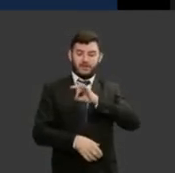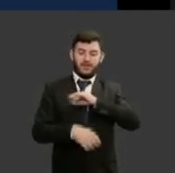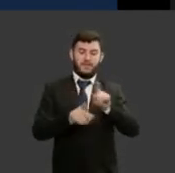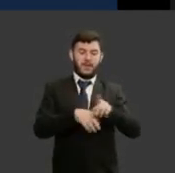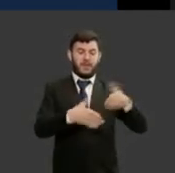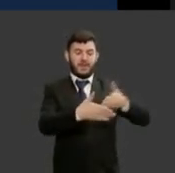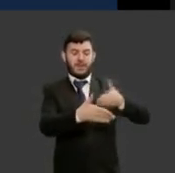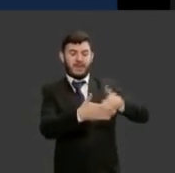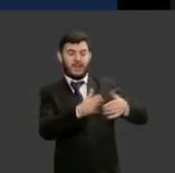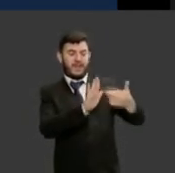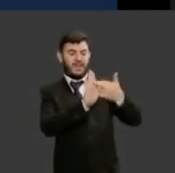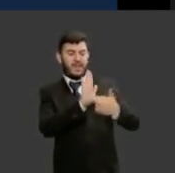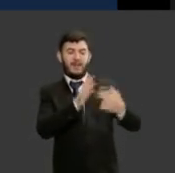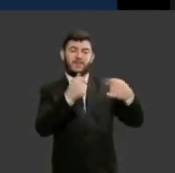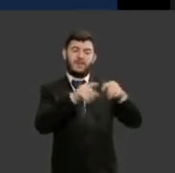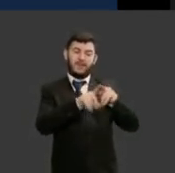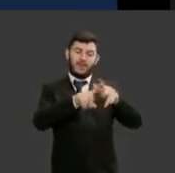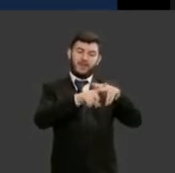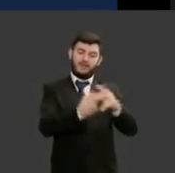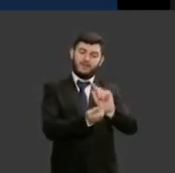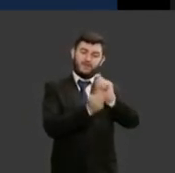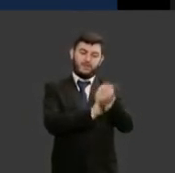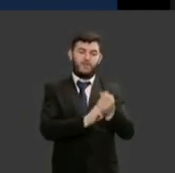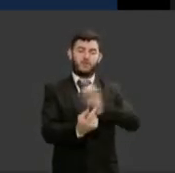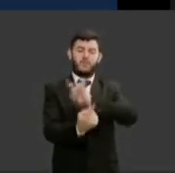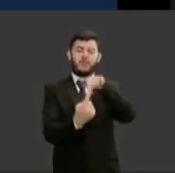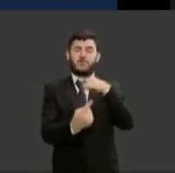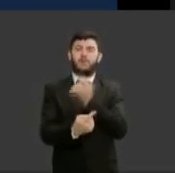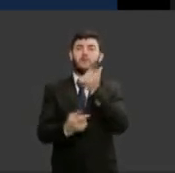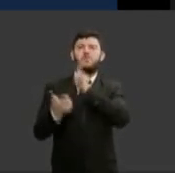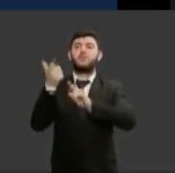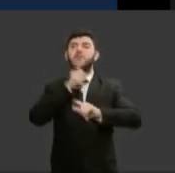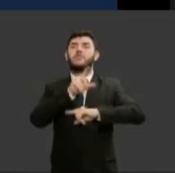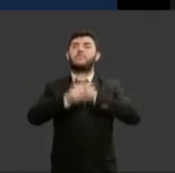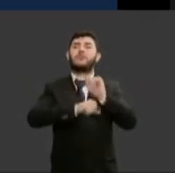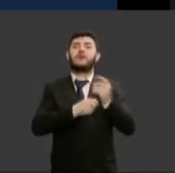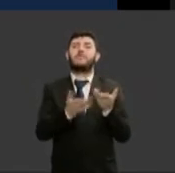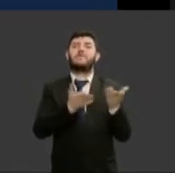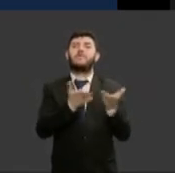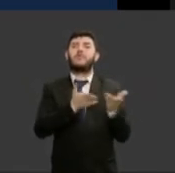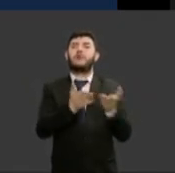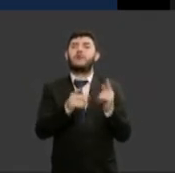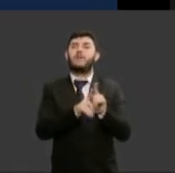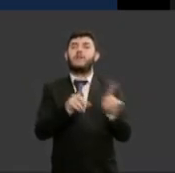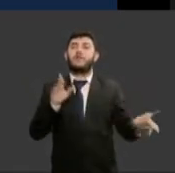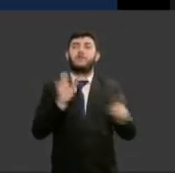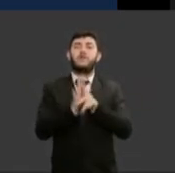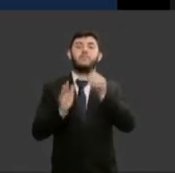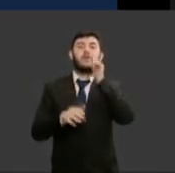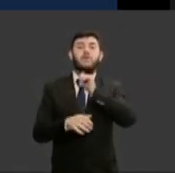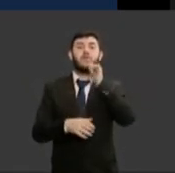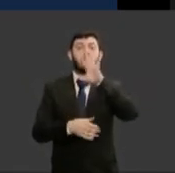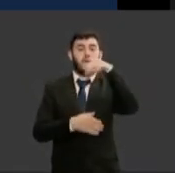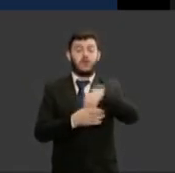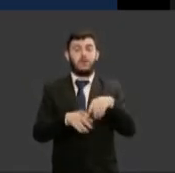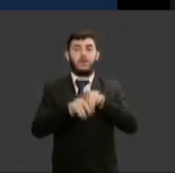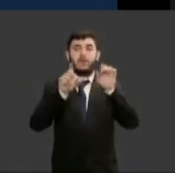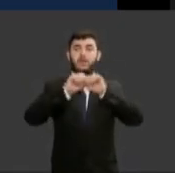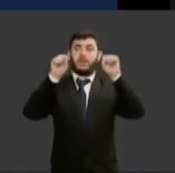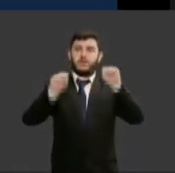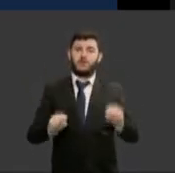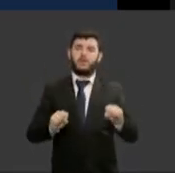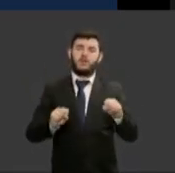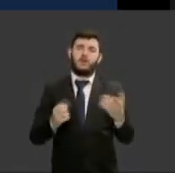para que a gente de fato consiga ter uma eficiência e um acolhimento das mulheres dentro do sistema de segurança pública